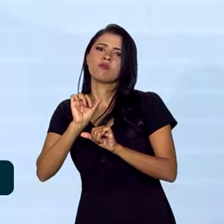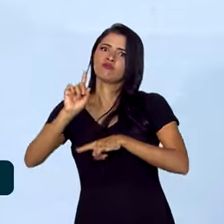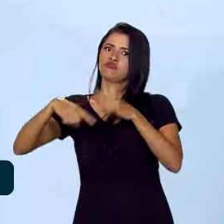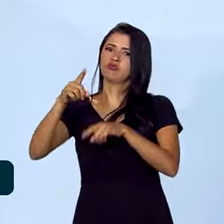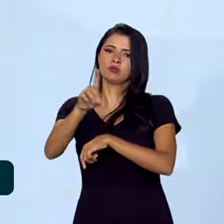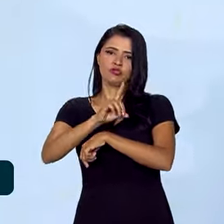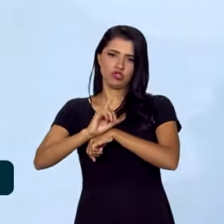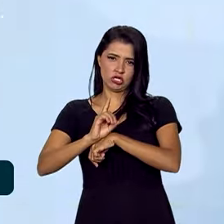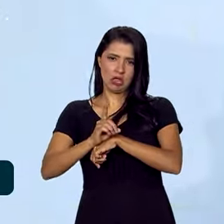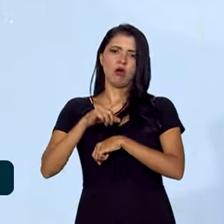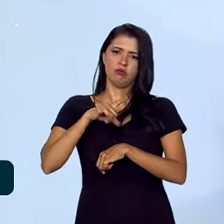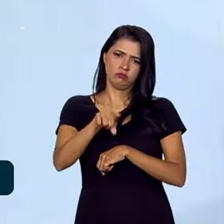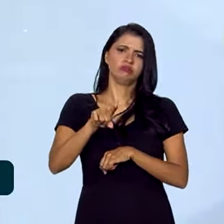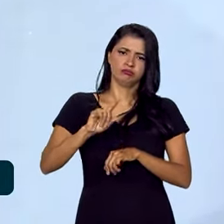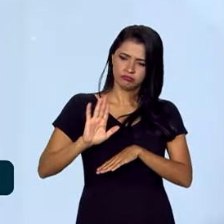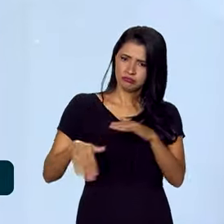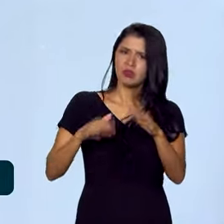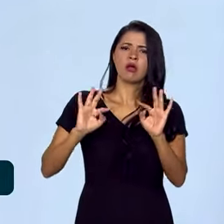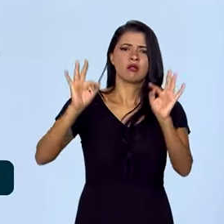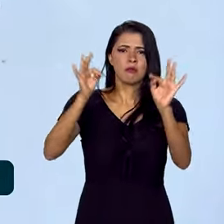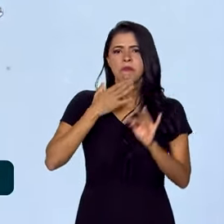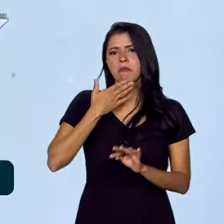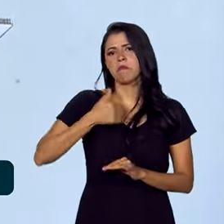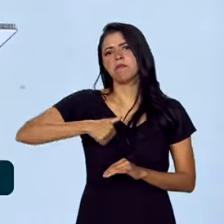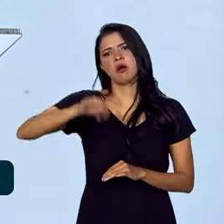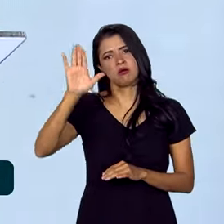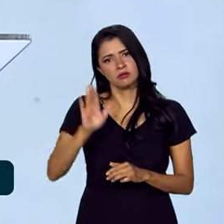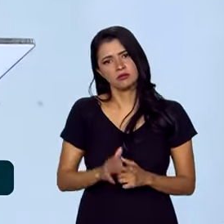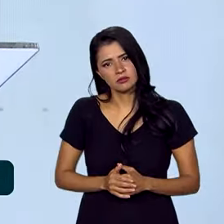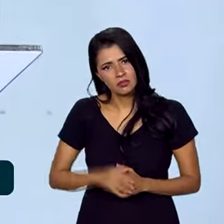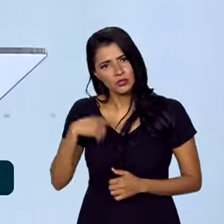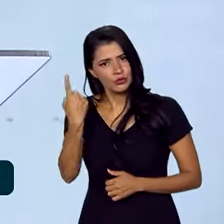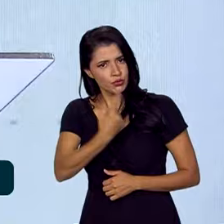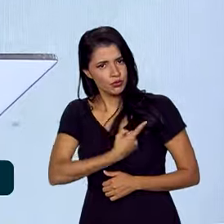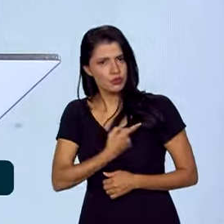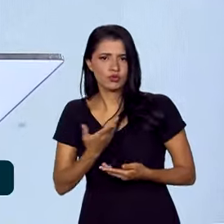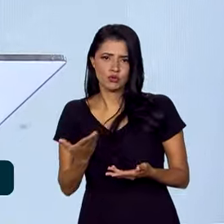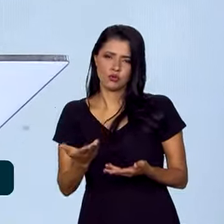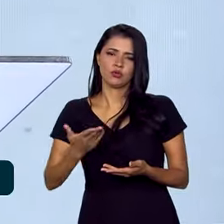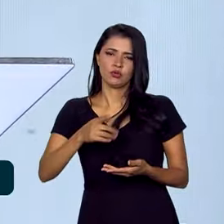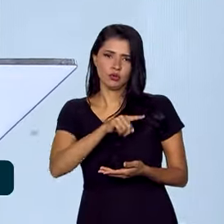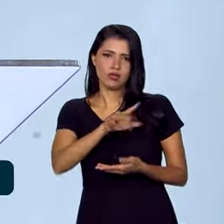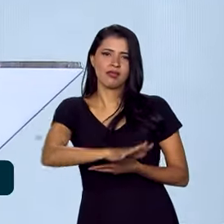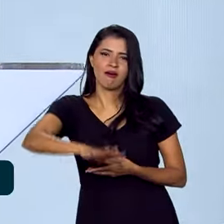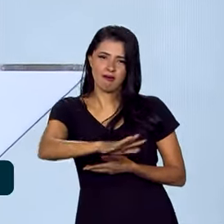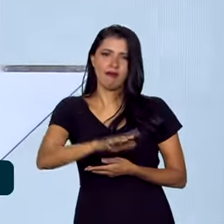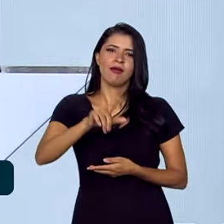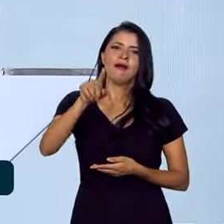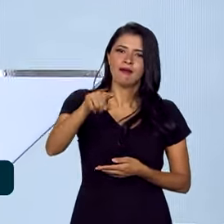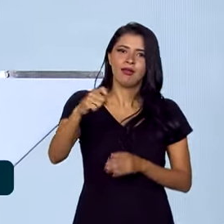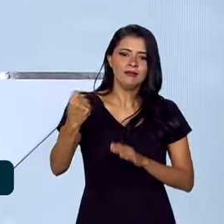o que levará a uma modernização ainda maior desse setor que é tão